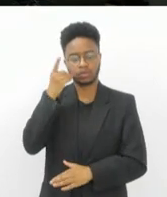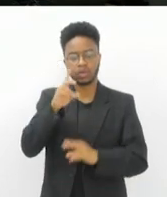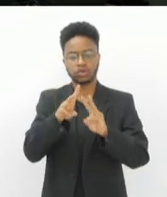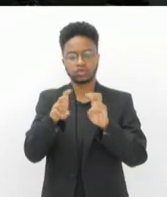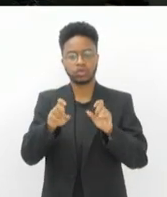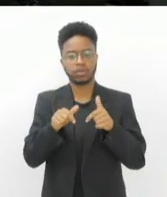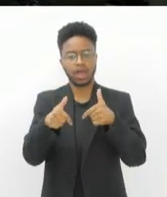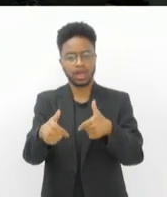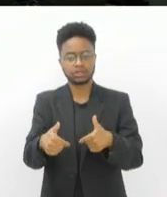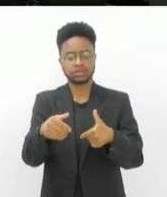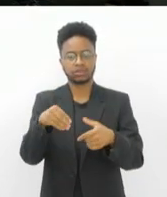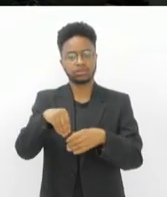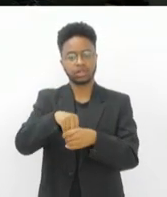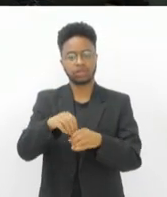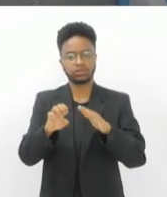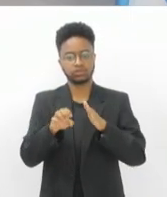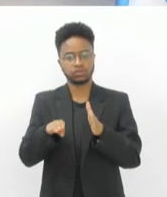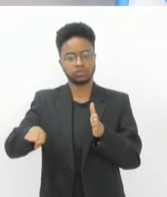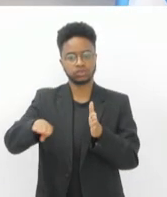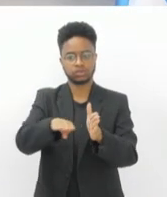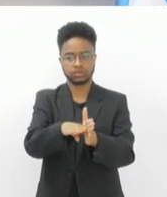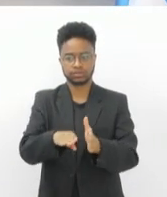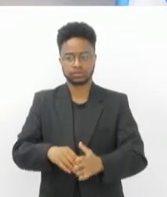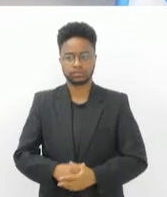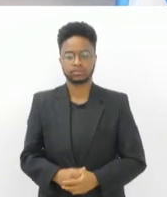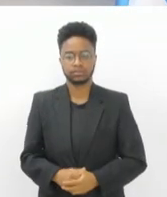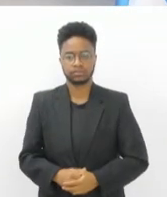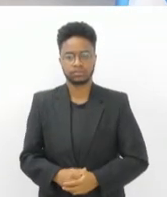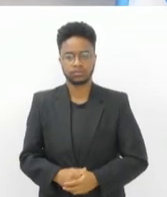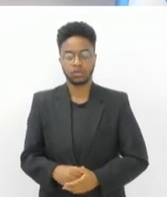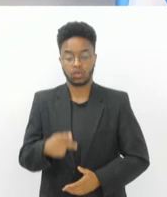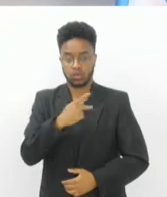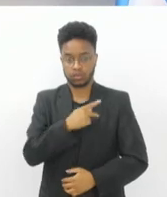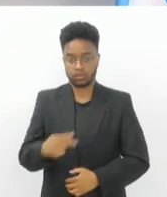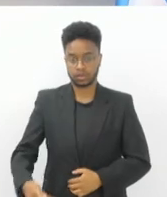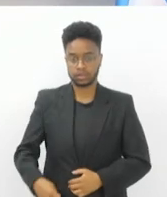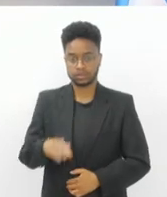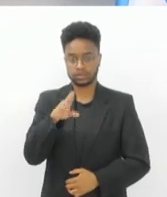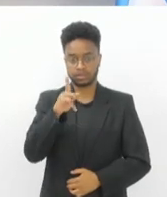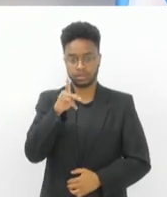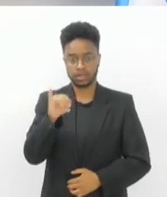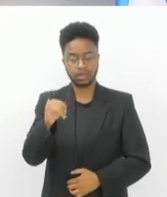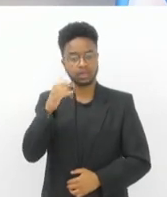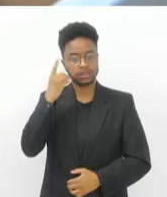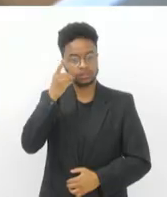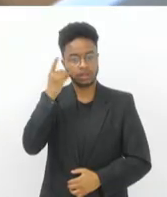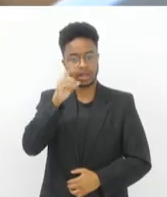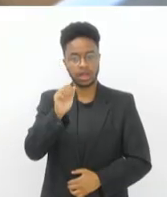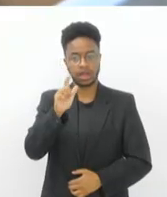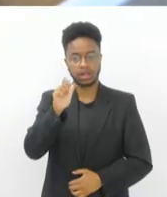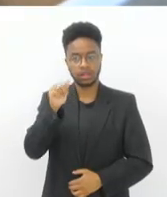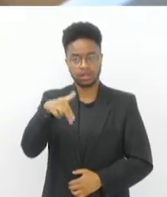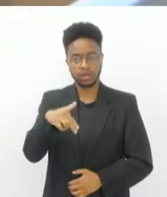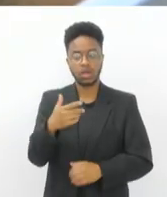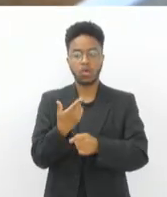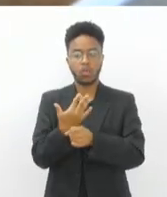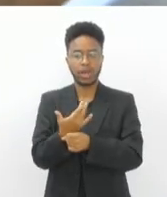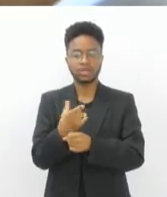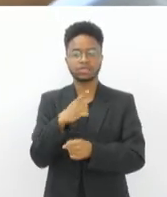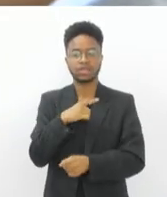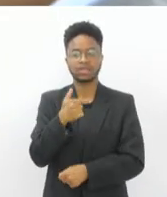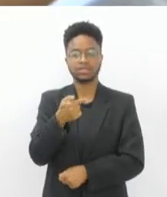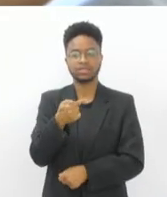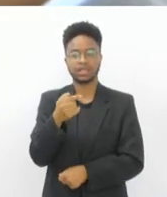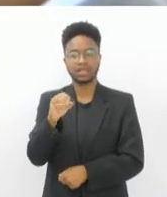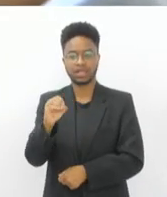operação do estacionamento. De acordo com o presidente da CPI, deputado Alain Lopes, a UERJ possui 70